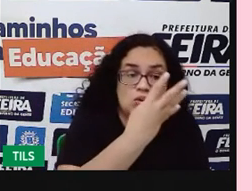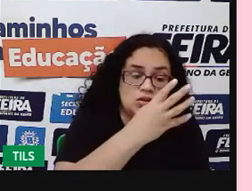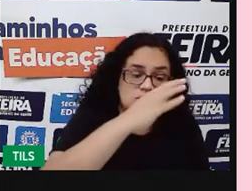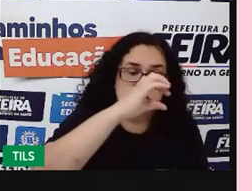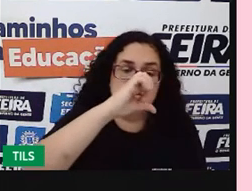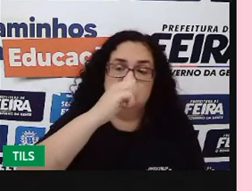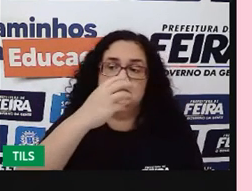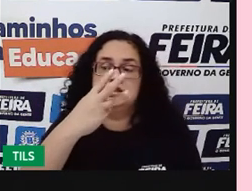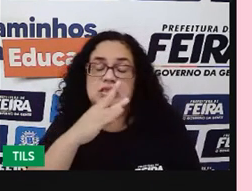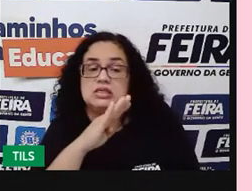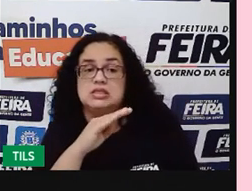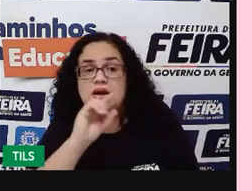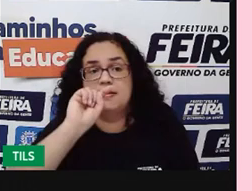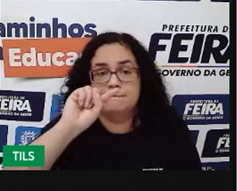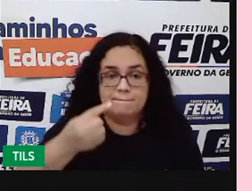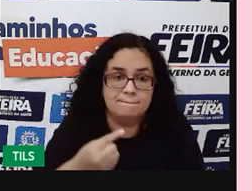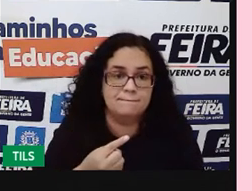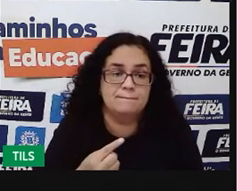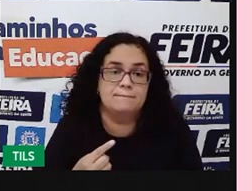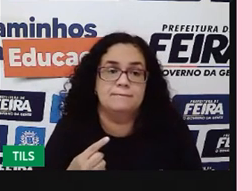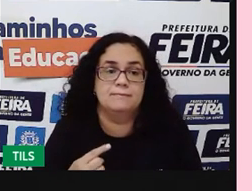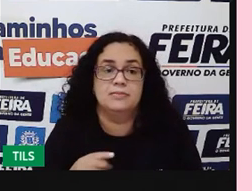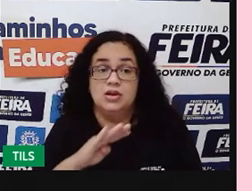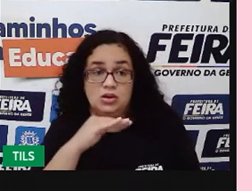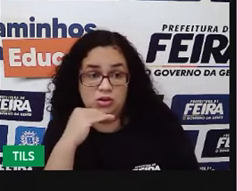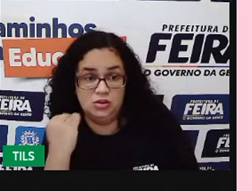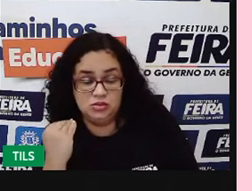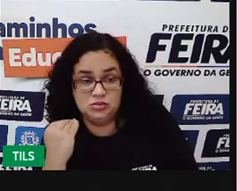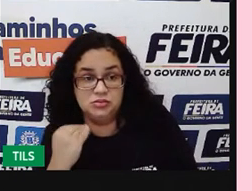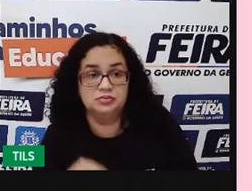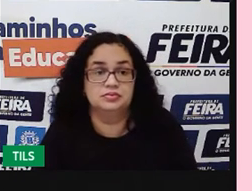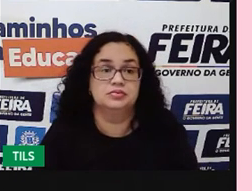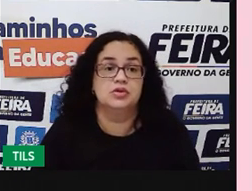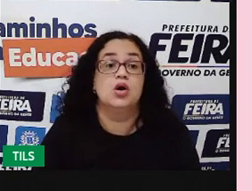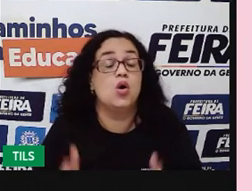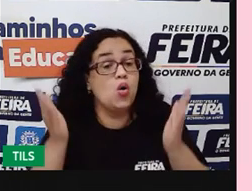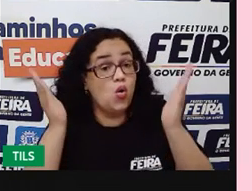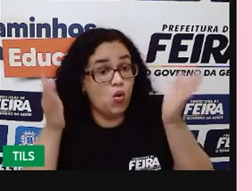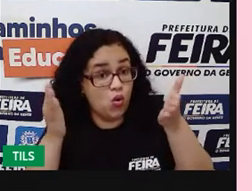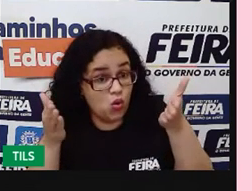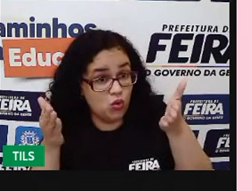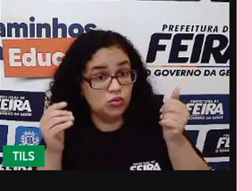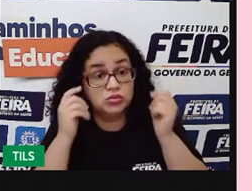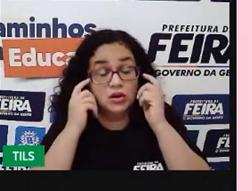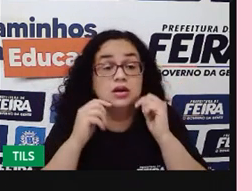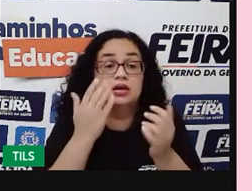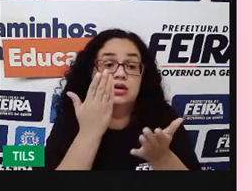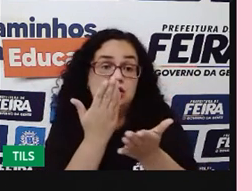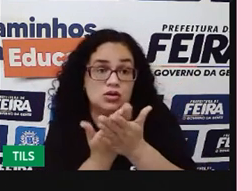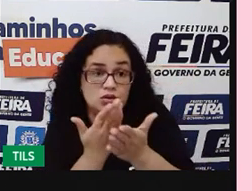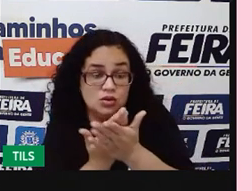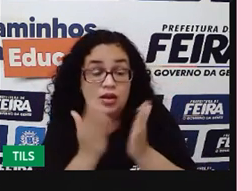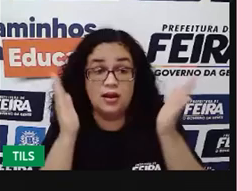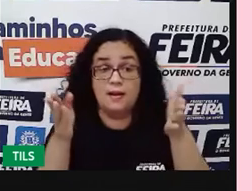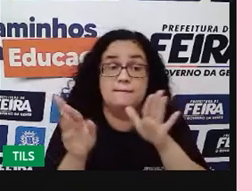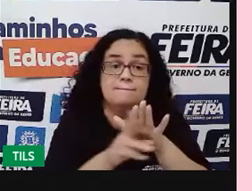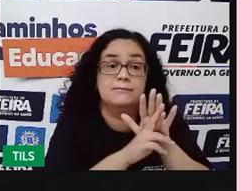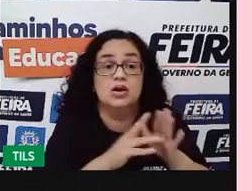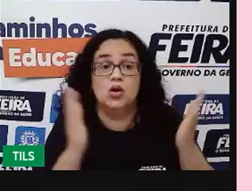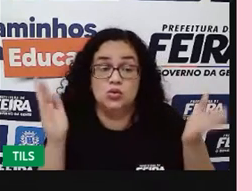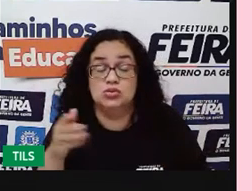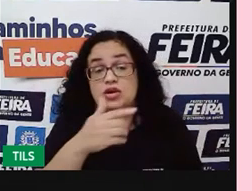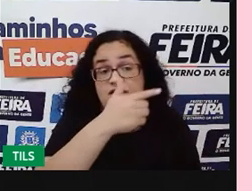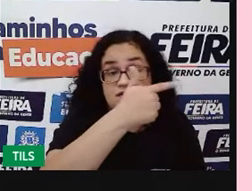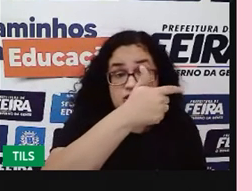493 mil, 693 mortes, né, hoje, no dia dessa aula, que eu estou apresentando aqui, que é dia